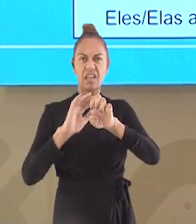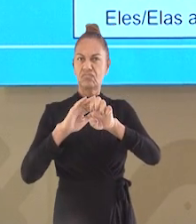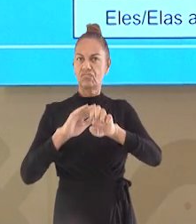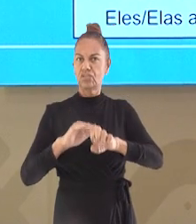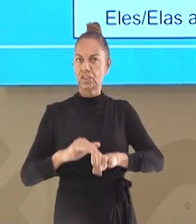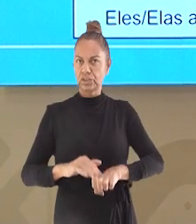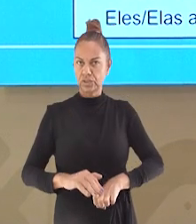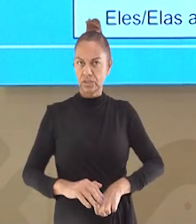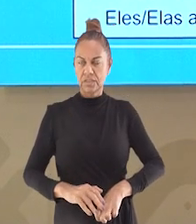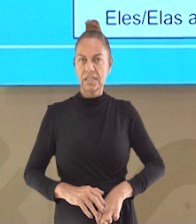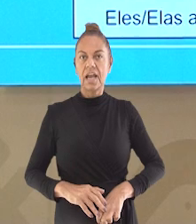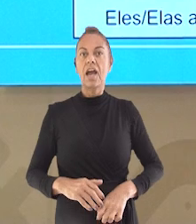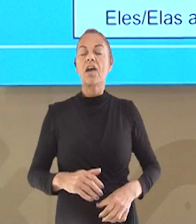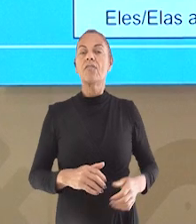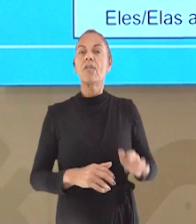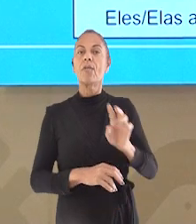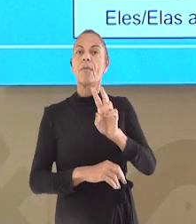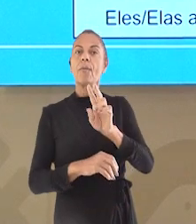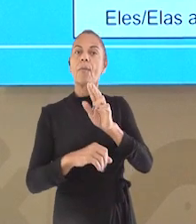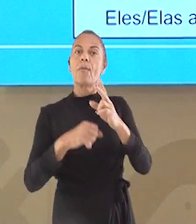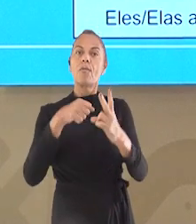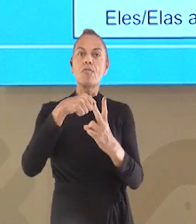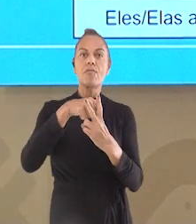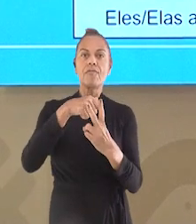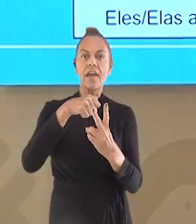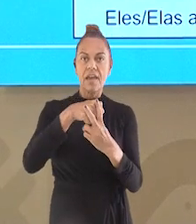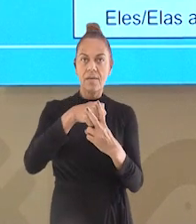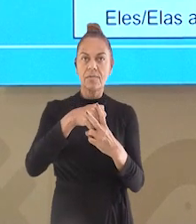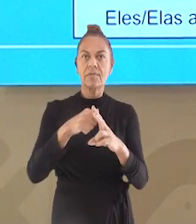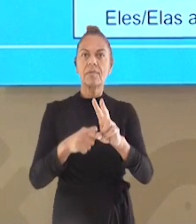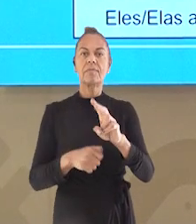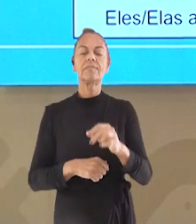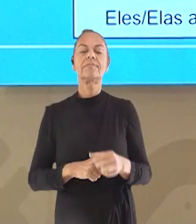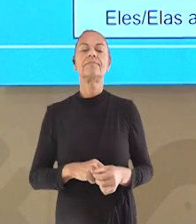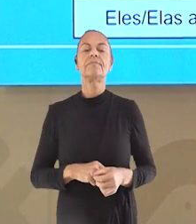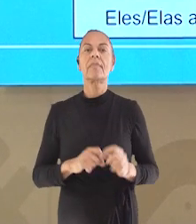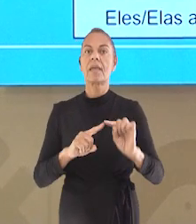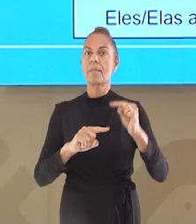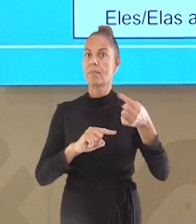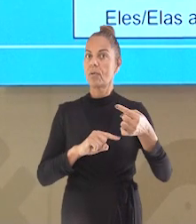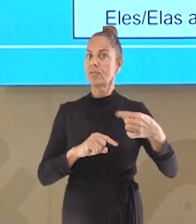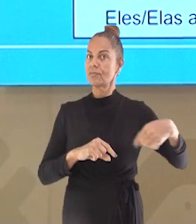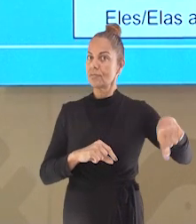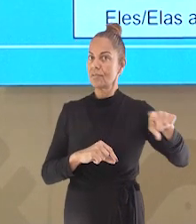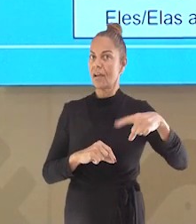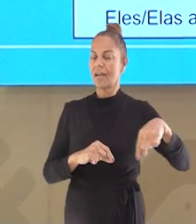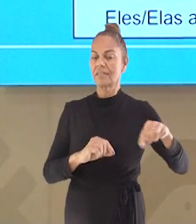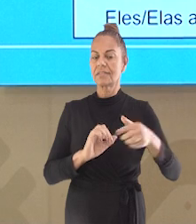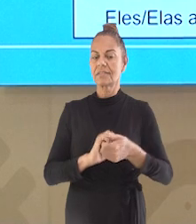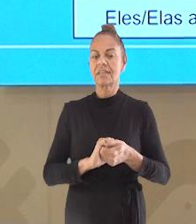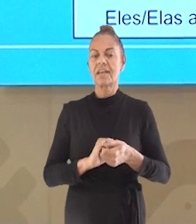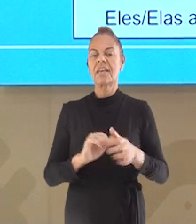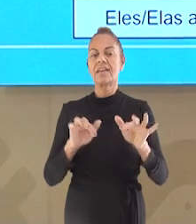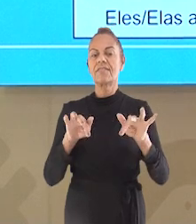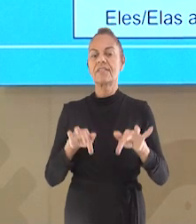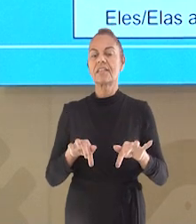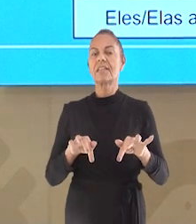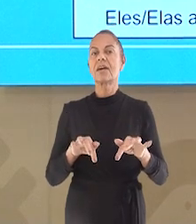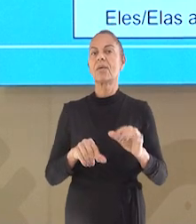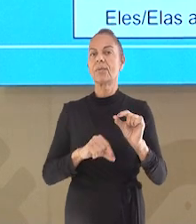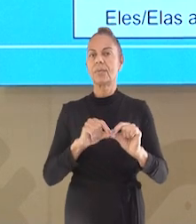que tá aqui, só que eu vou inverter. Vou tirar o que, não coloco o que. Vou colocar o verbo e depois o nós.